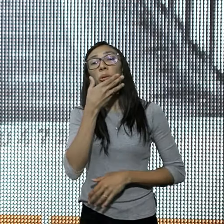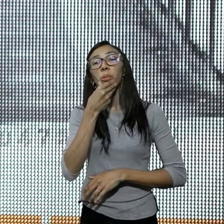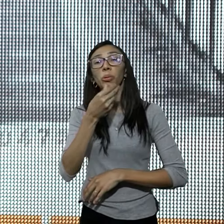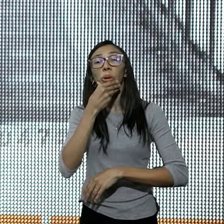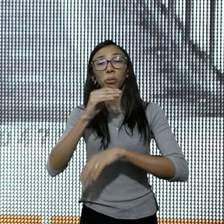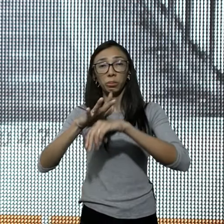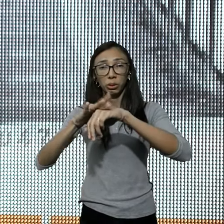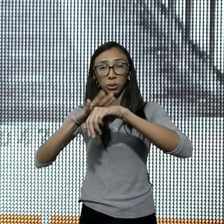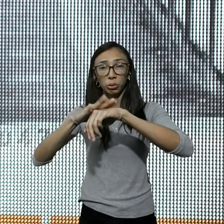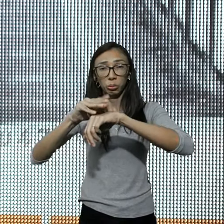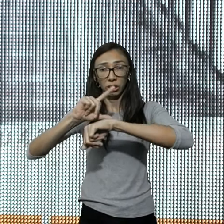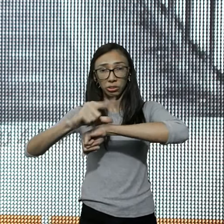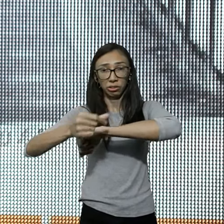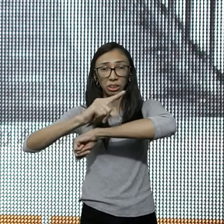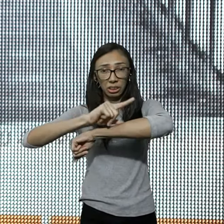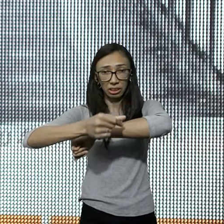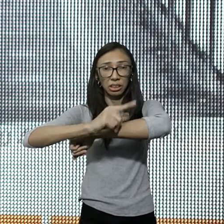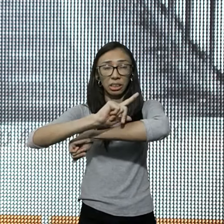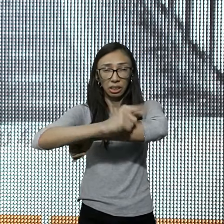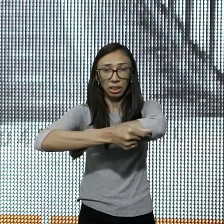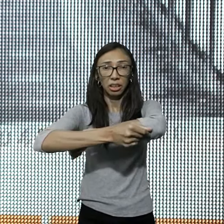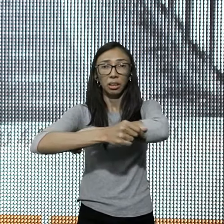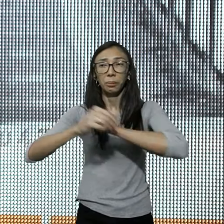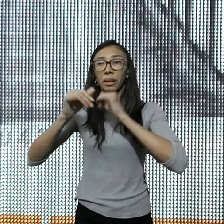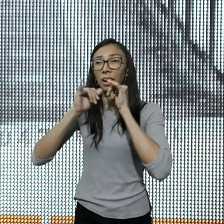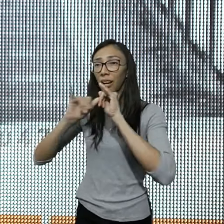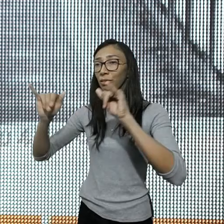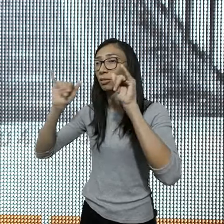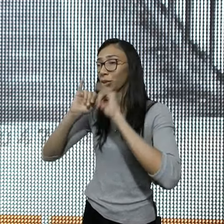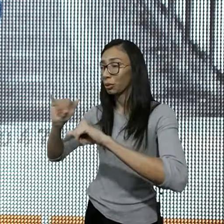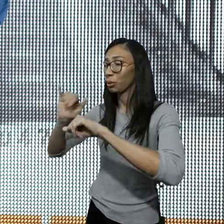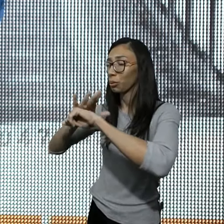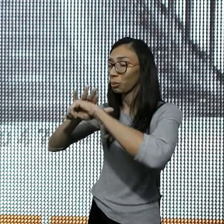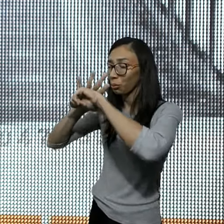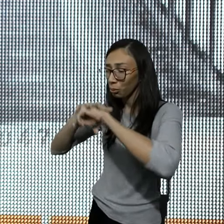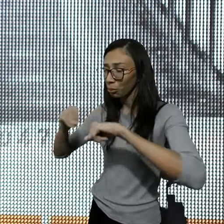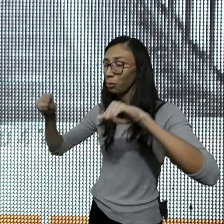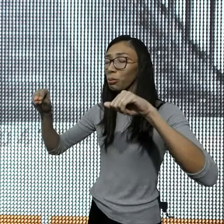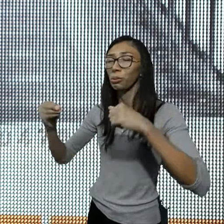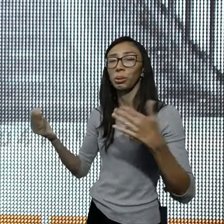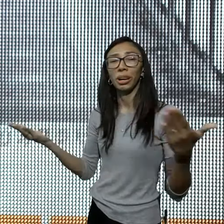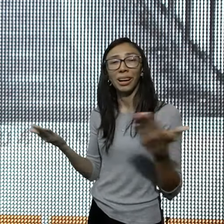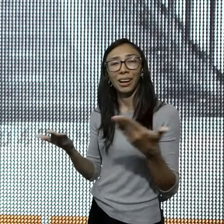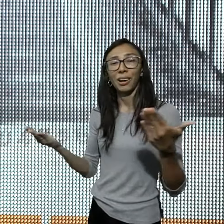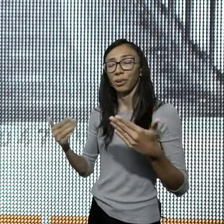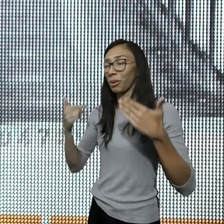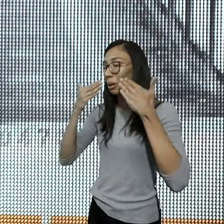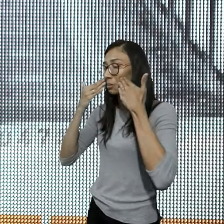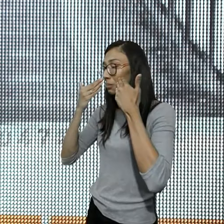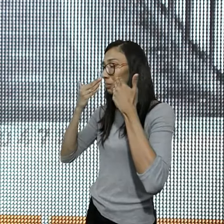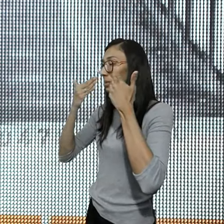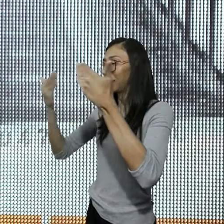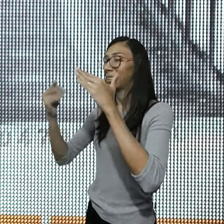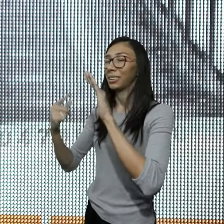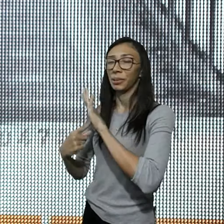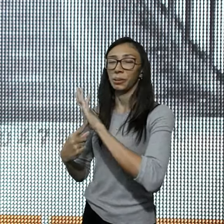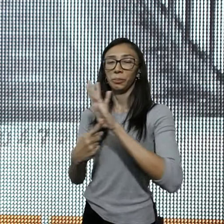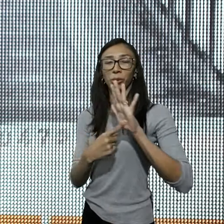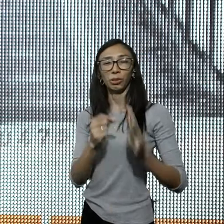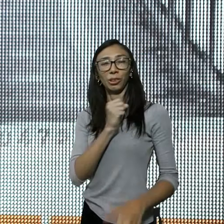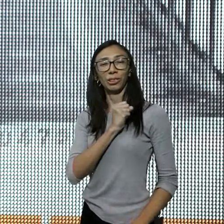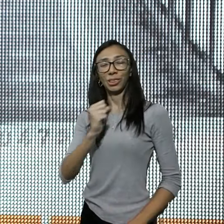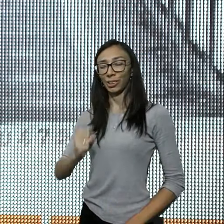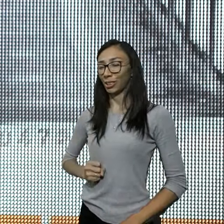estava dizendo, era, ainda que eu, sido curado, que agora, eu possa entrar na cidade, me apresentar aos sacerdotes, e a ter uma nova